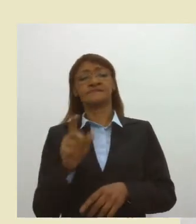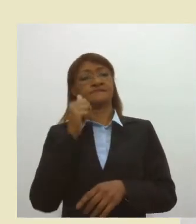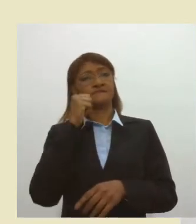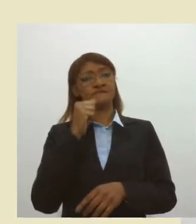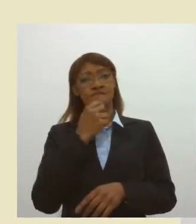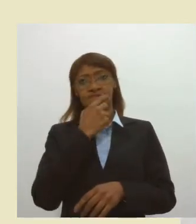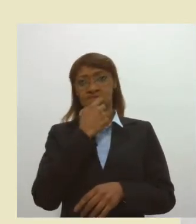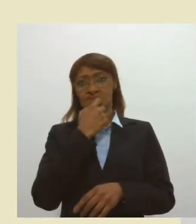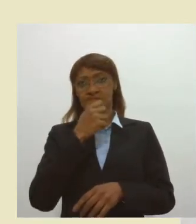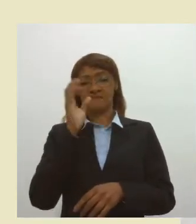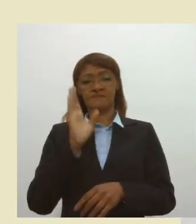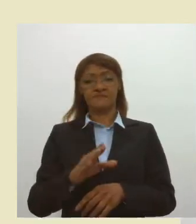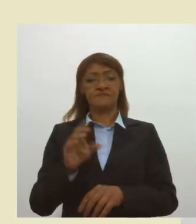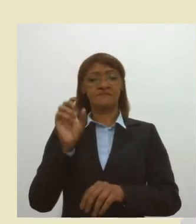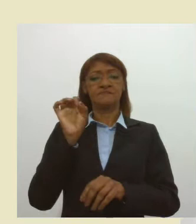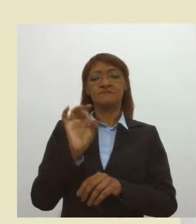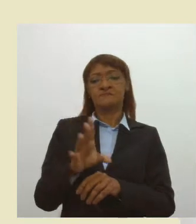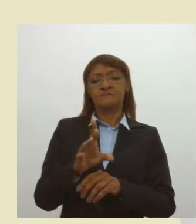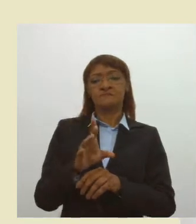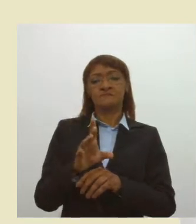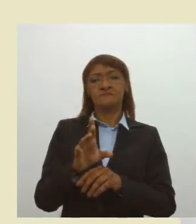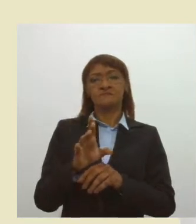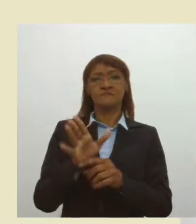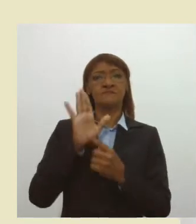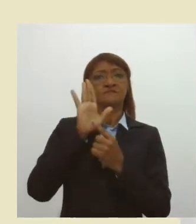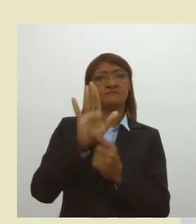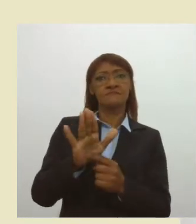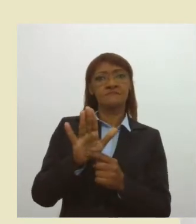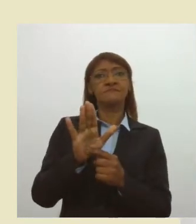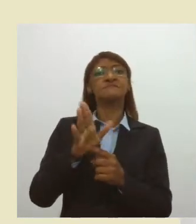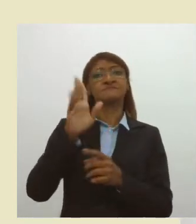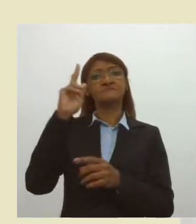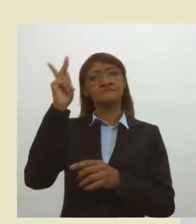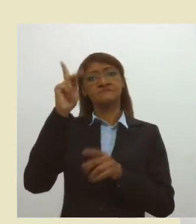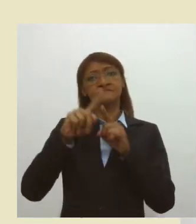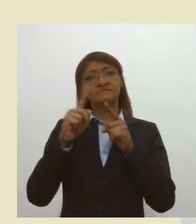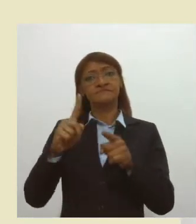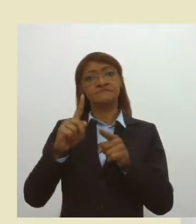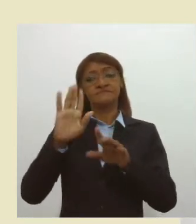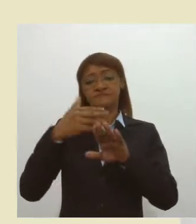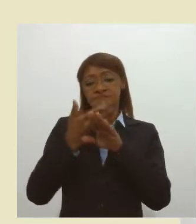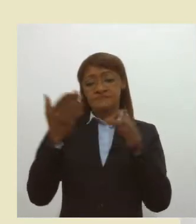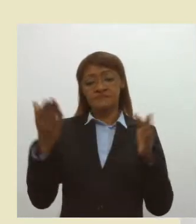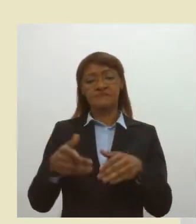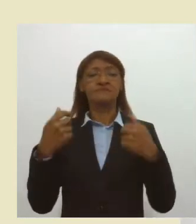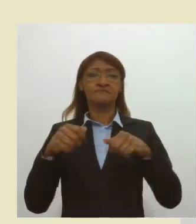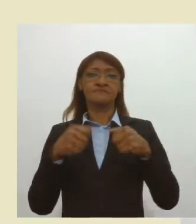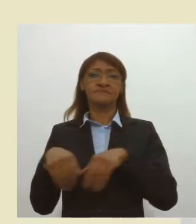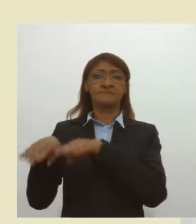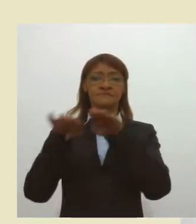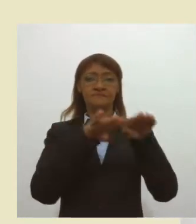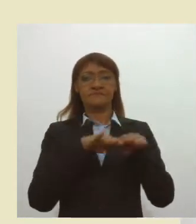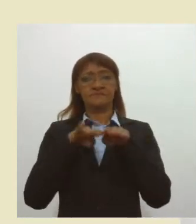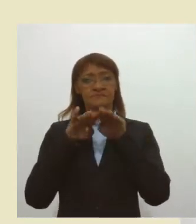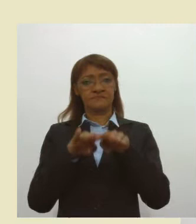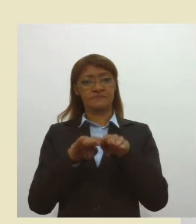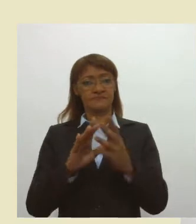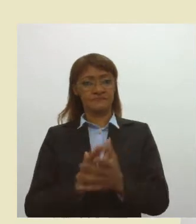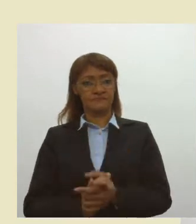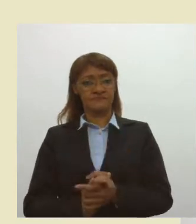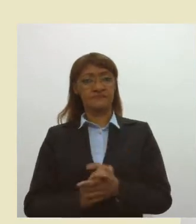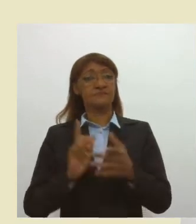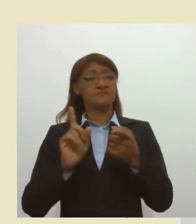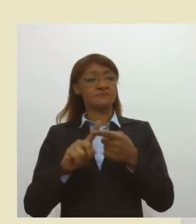que vê a data apenas como simbólica e apontou que muito ainda precisa ser feito para a igualdade. Maria Mendonça fez um